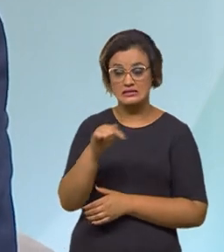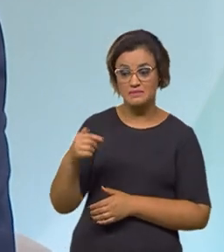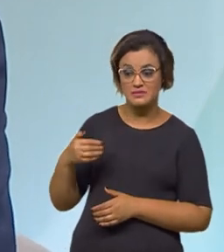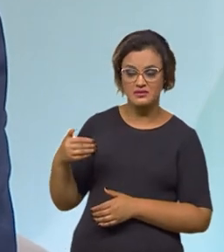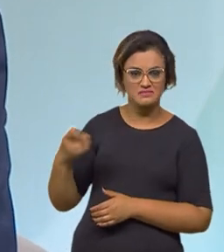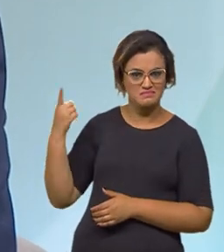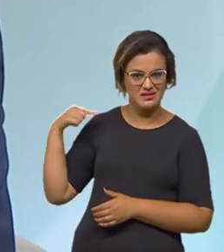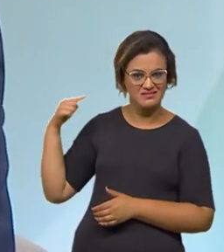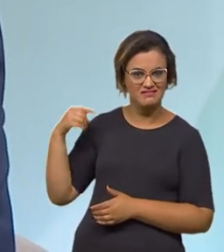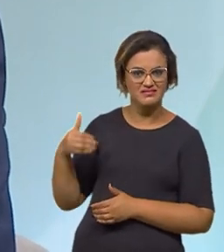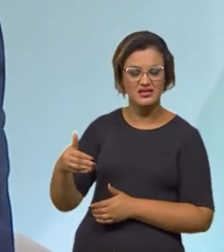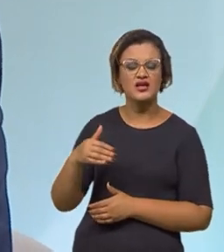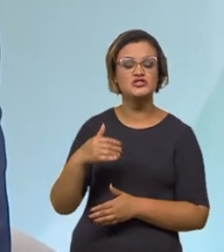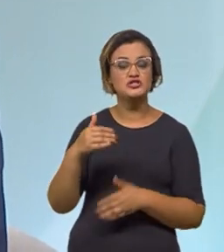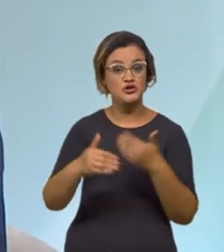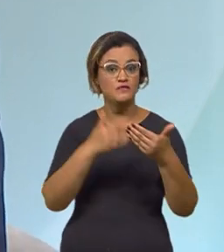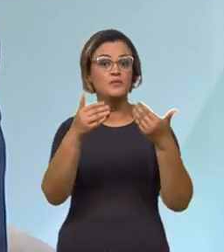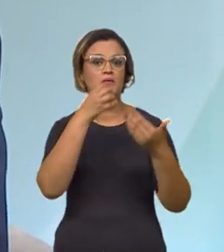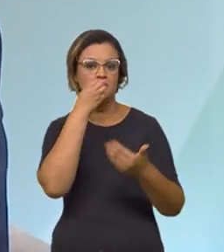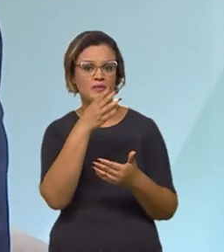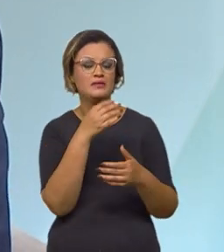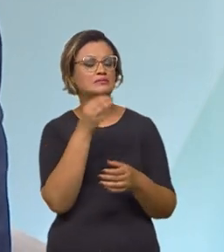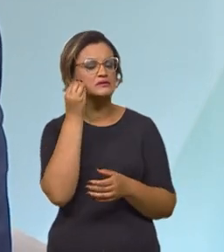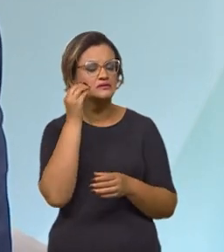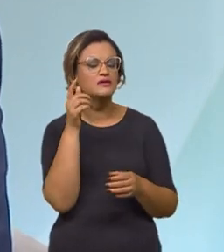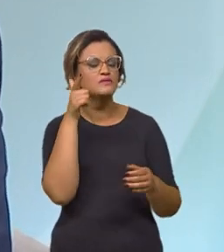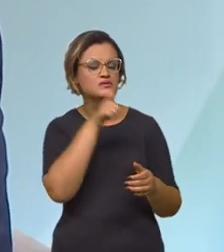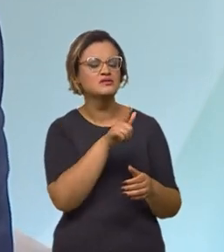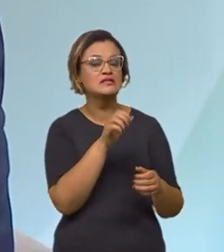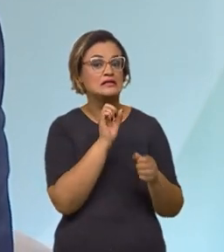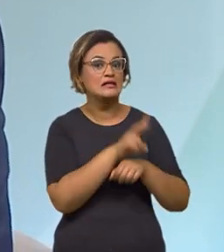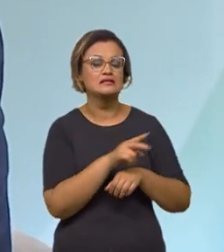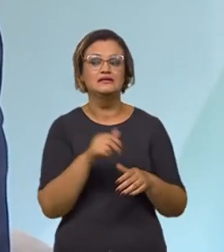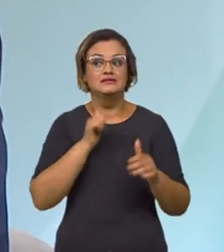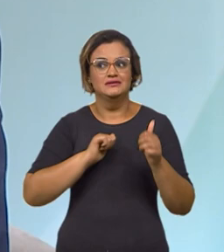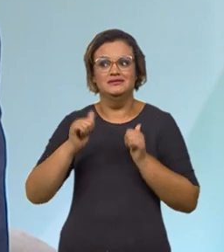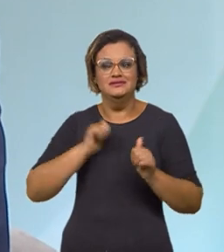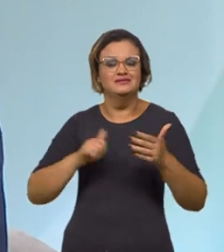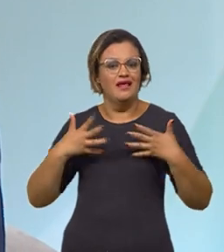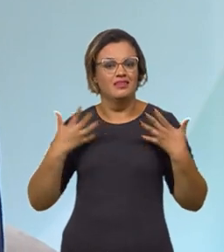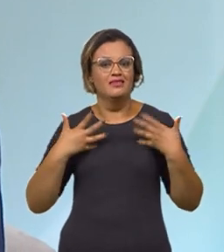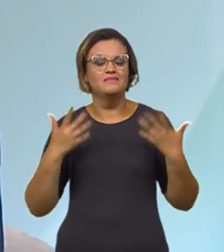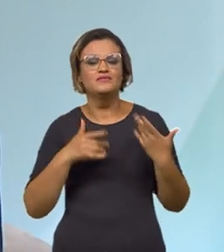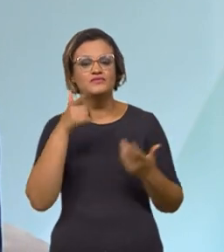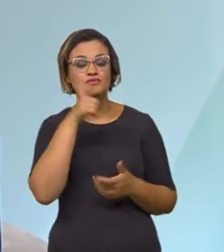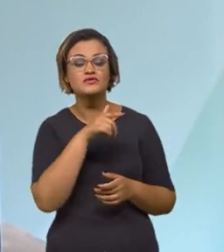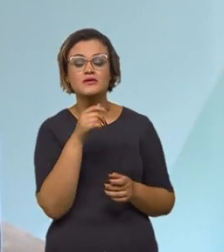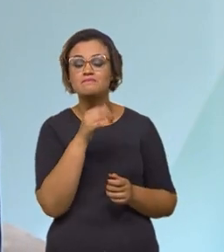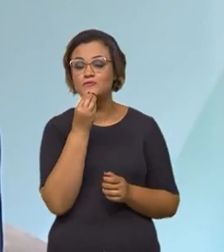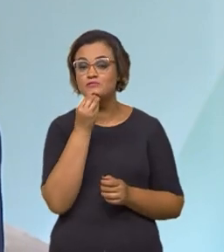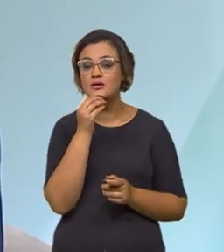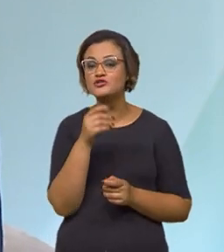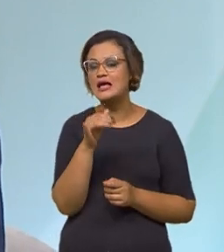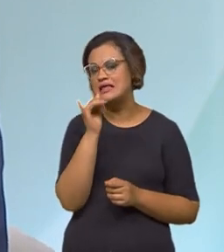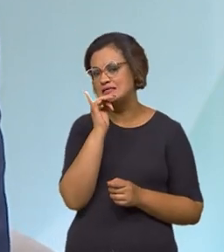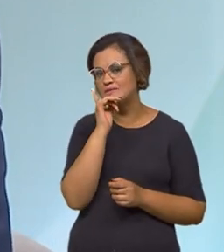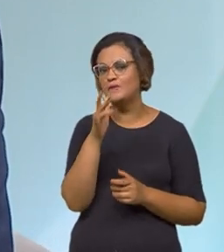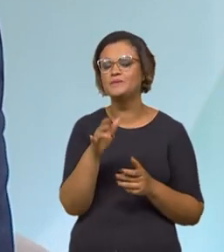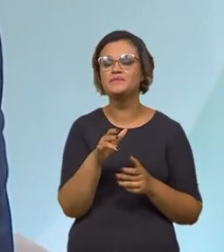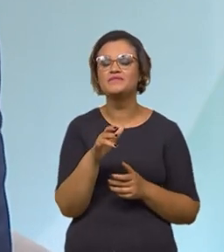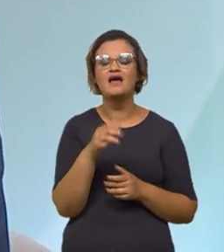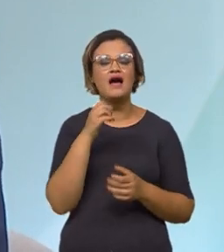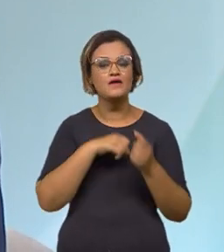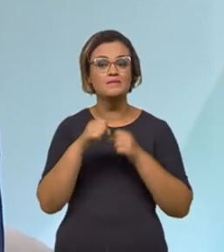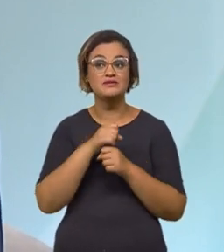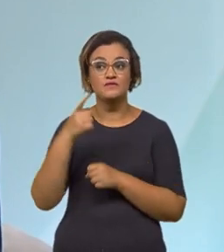importantes com relação a esse processo de entrada na OCDE e estamos vibrando aí com essa possibilidade. Vou dar um exemplo aqui, Paulo. No final do ano passado,